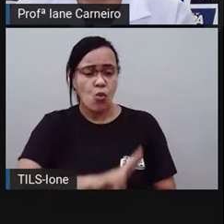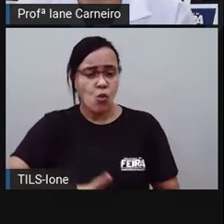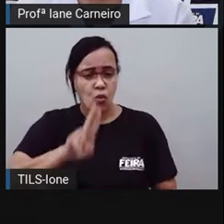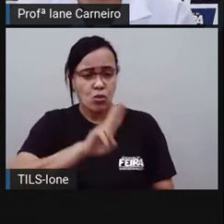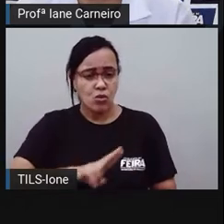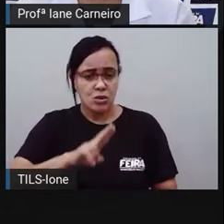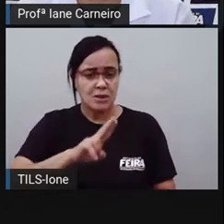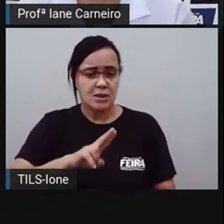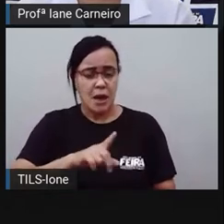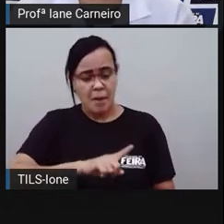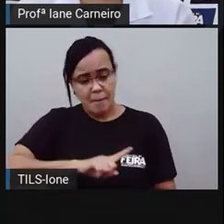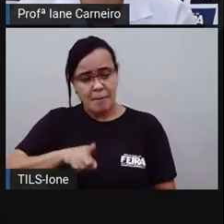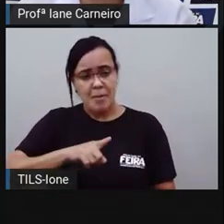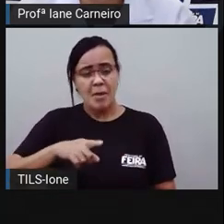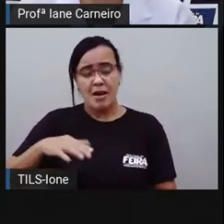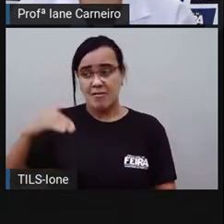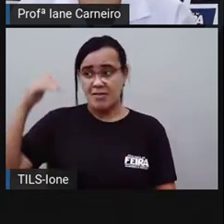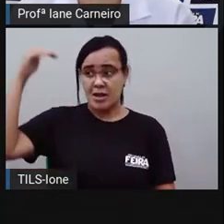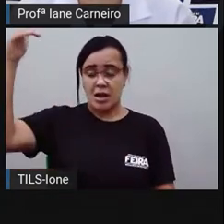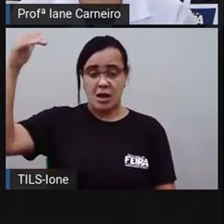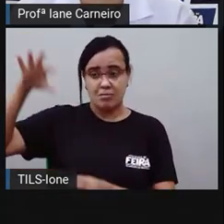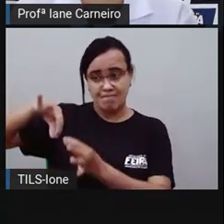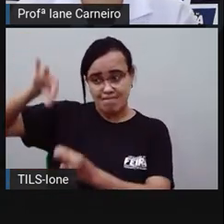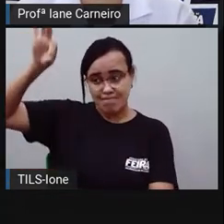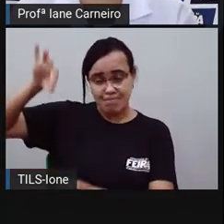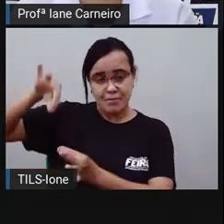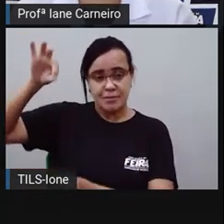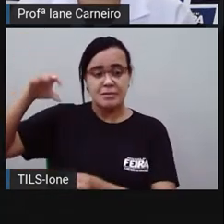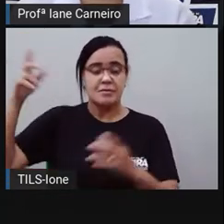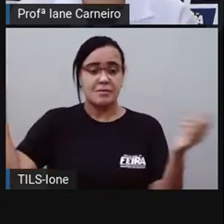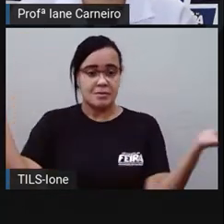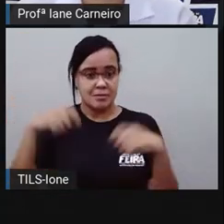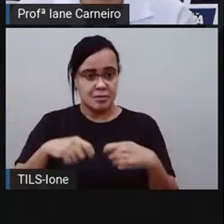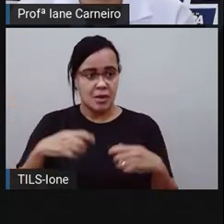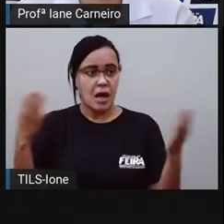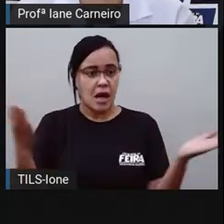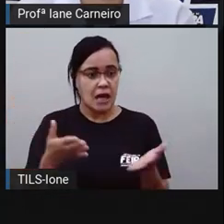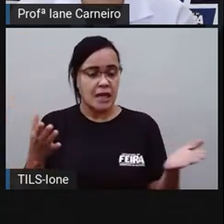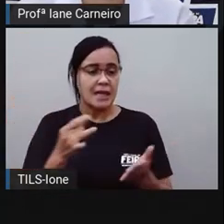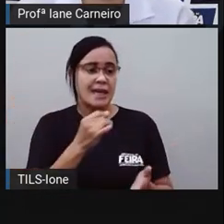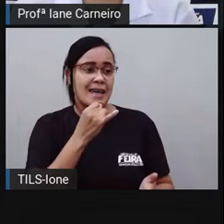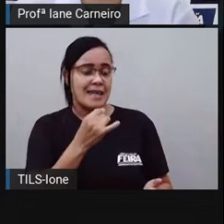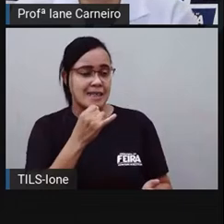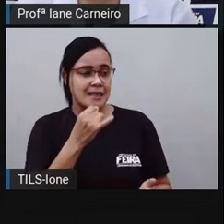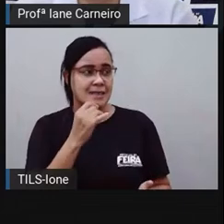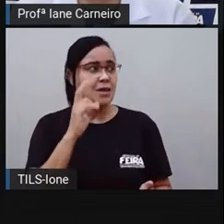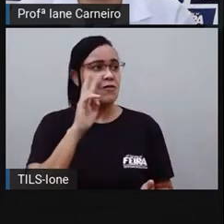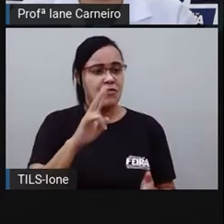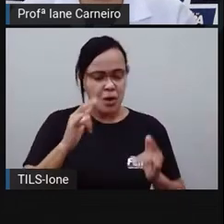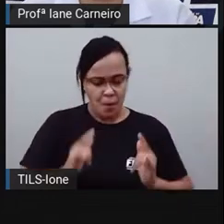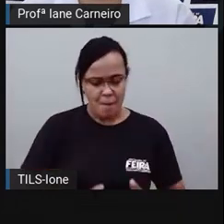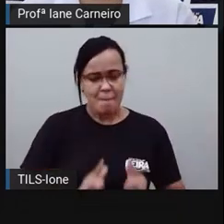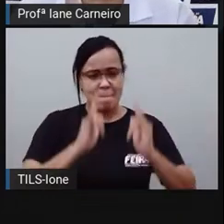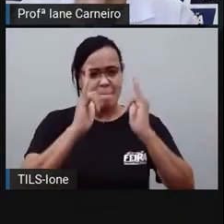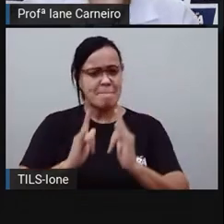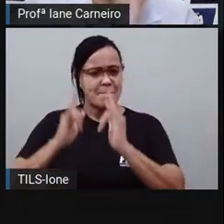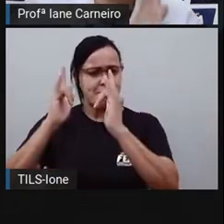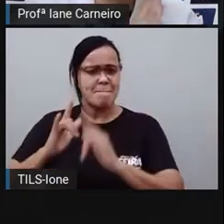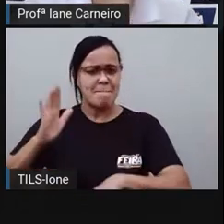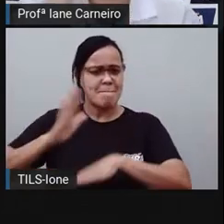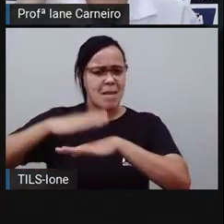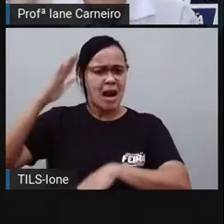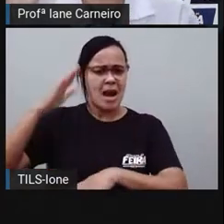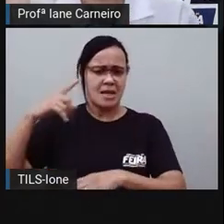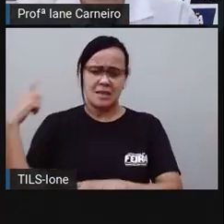Tá joia? Então, aqui, por exemplo, se eu perguntasse a vocês qual é o prédio mais alto, é o prédio